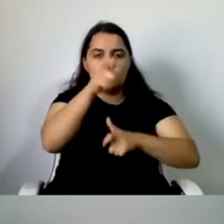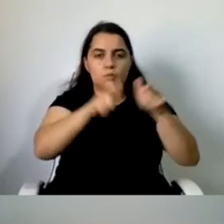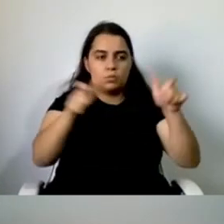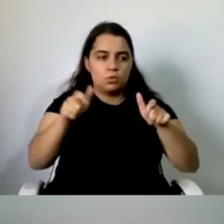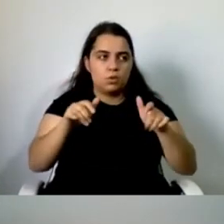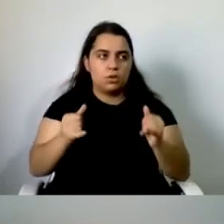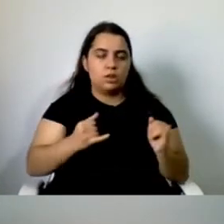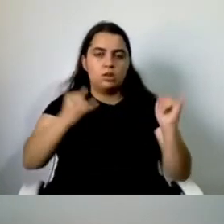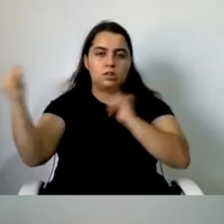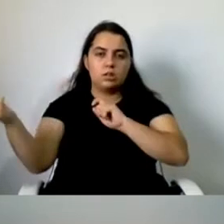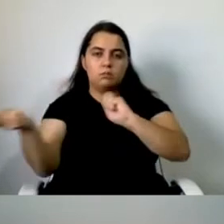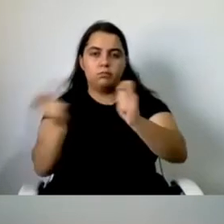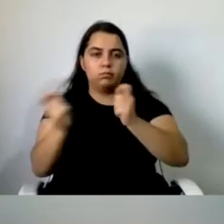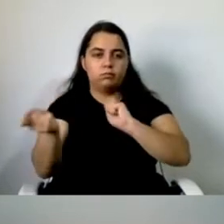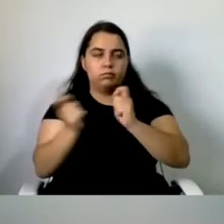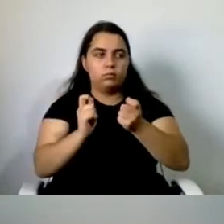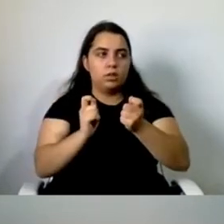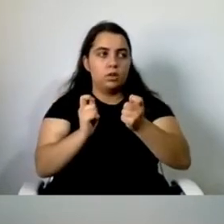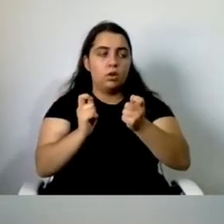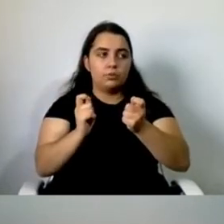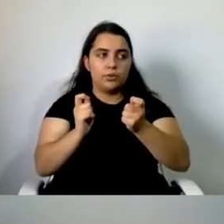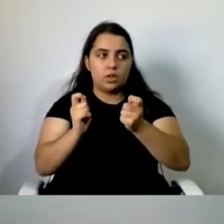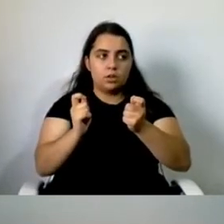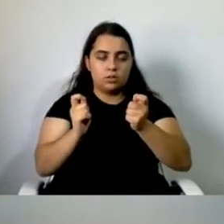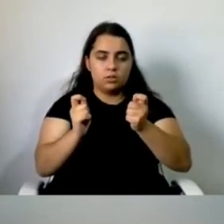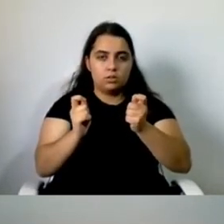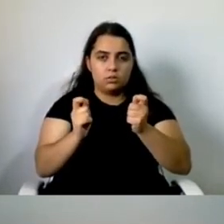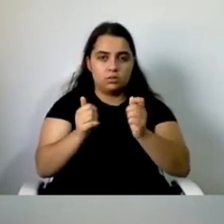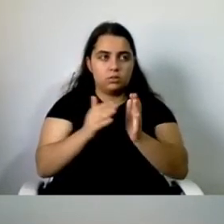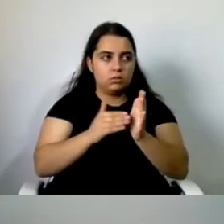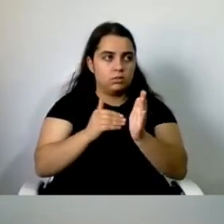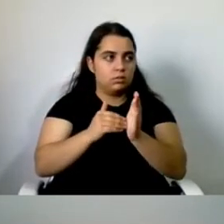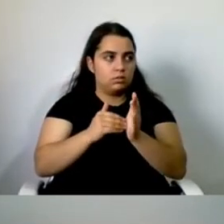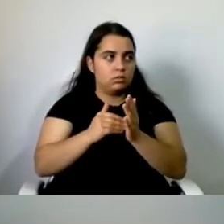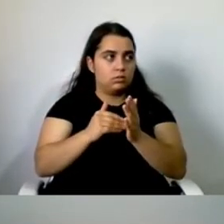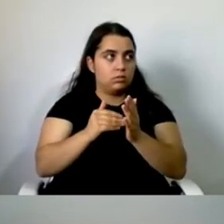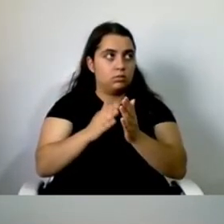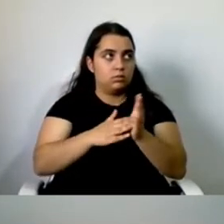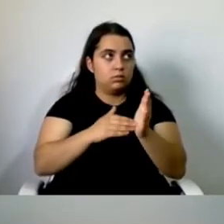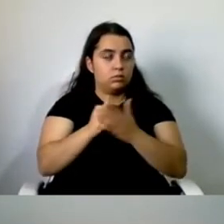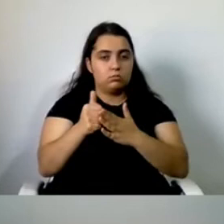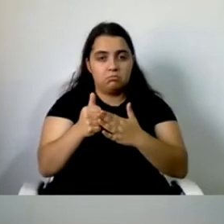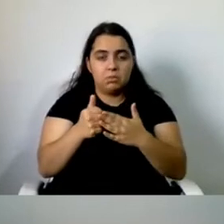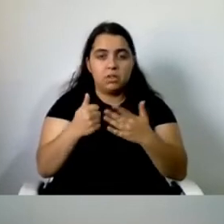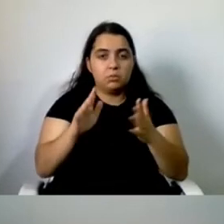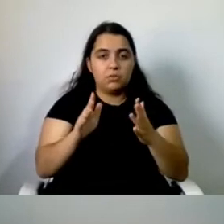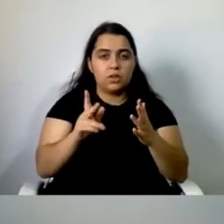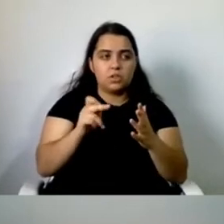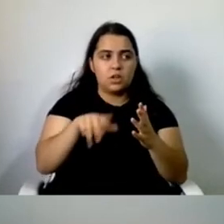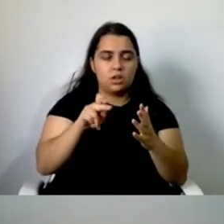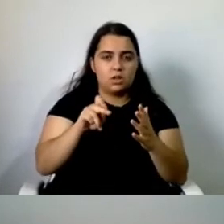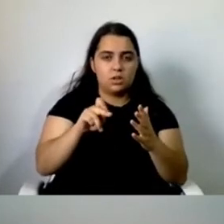tenho aqui uma pequena pornografia do Joaquim Brites, que sua vez não está. Temos a doutora Ana Gonçalves, em